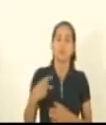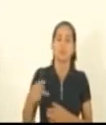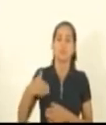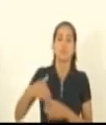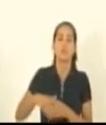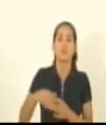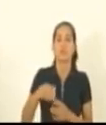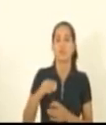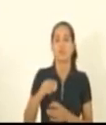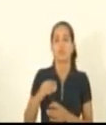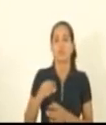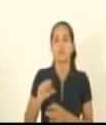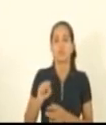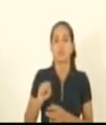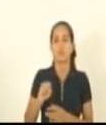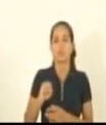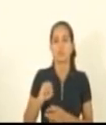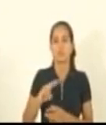deputada Denise Silva.